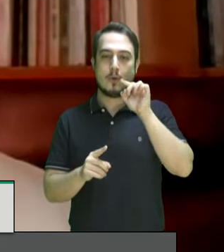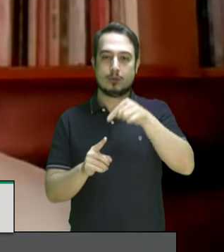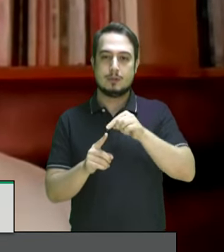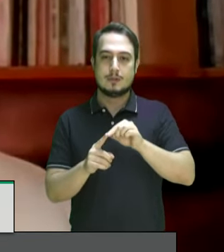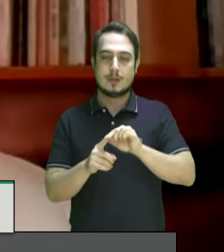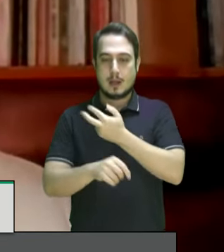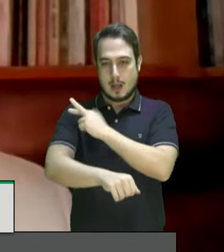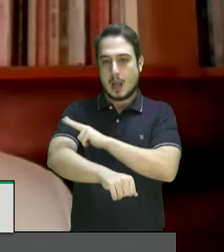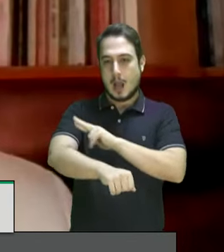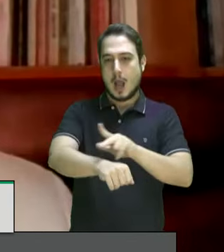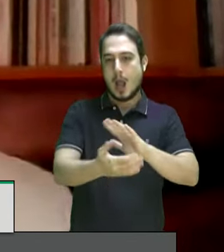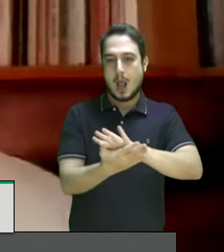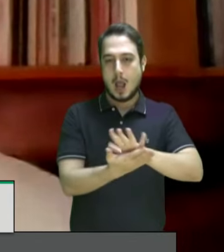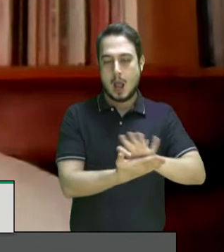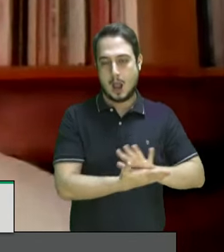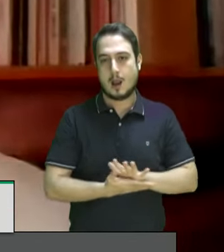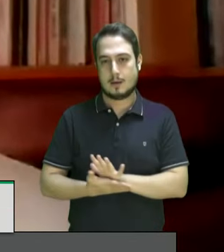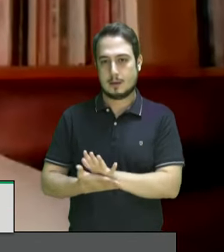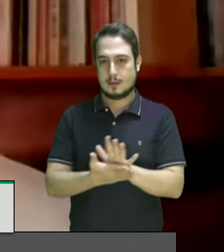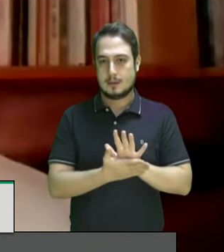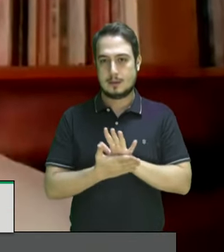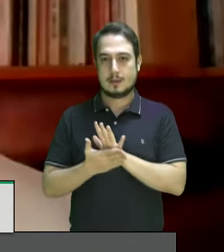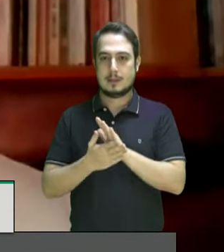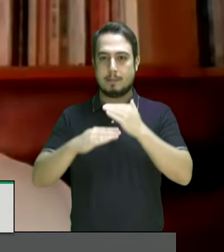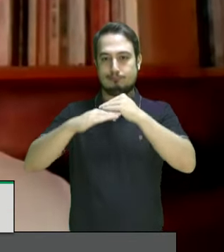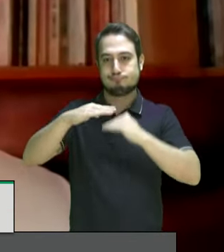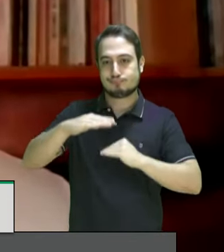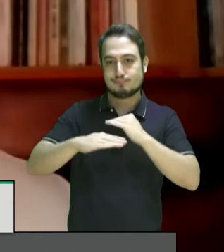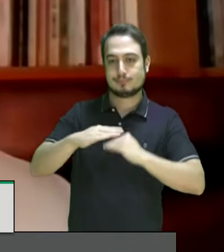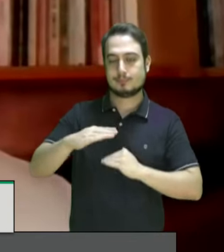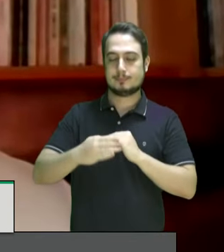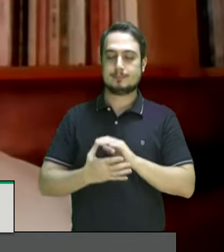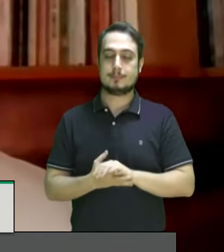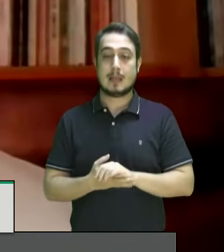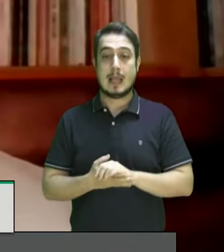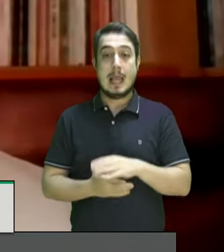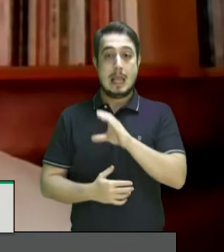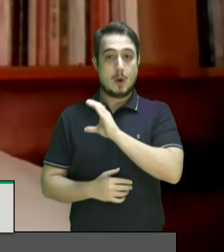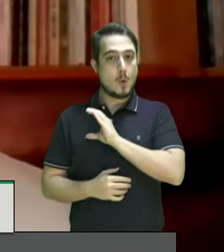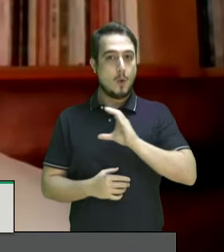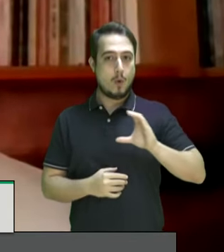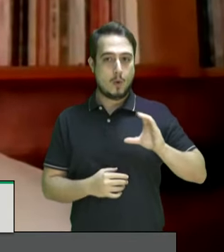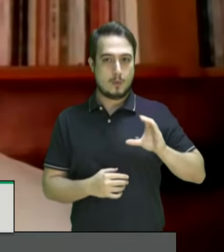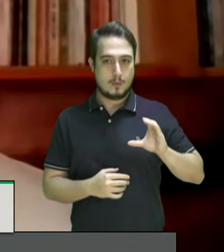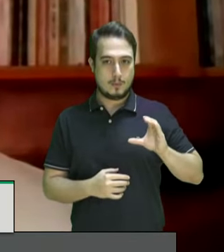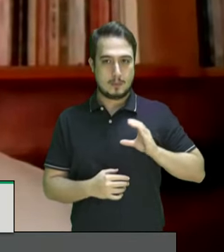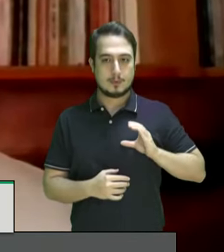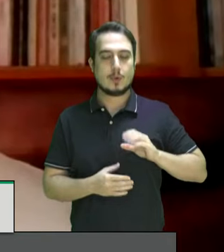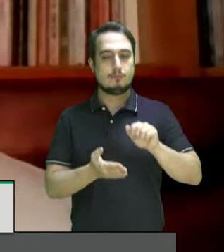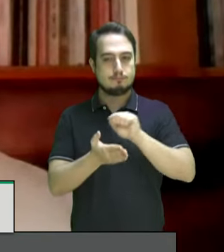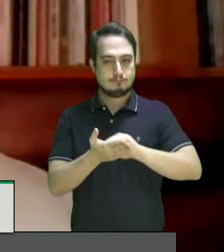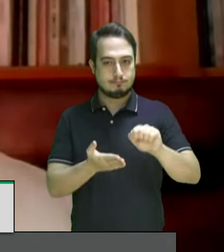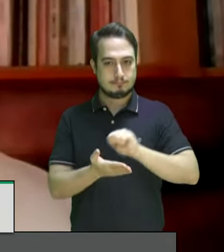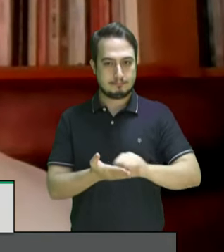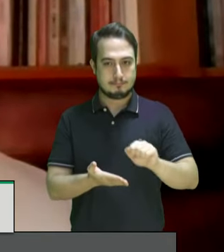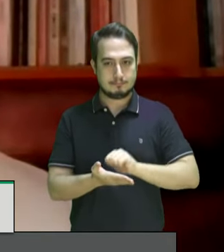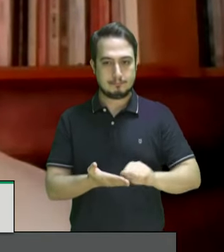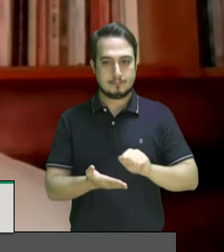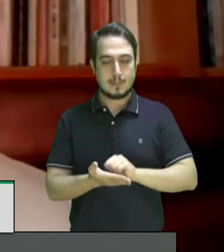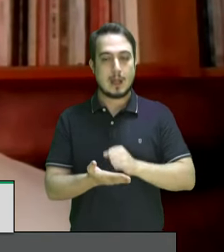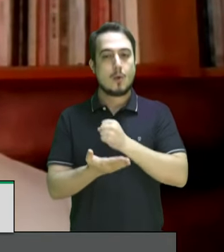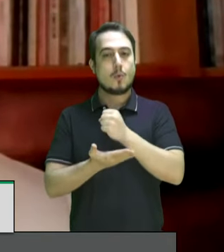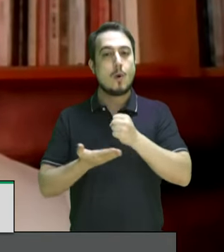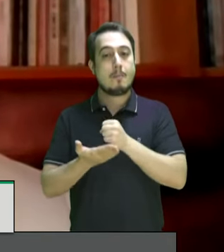e racial, o tema de desigualdades. O Comitê adotou este instrumento basado na